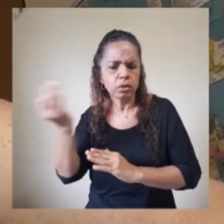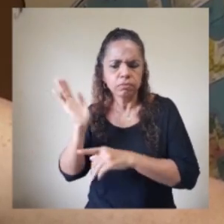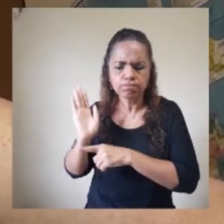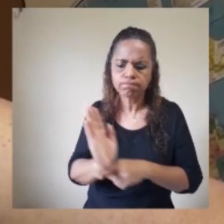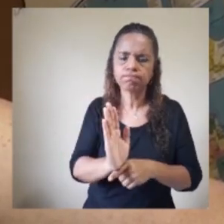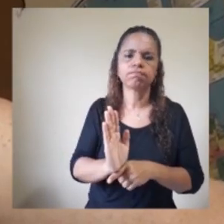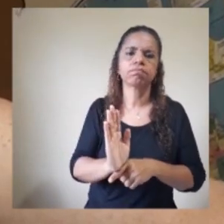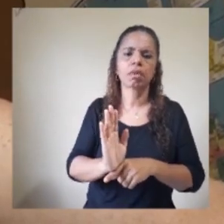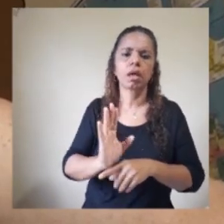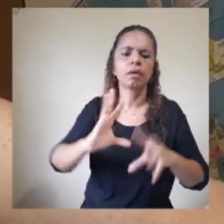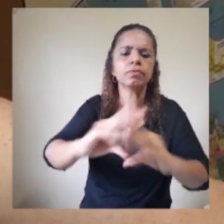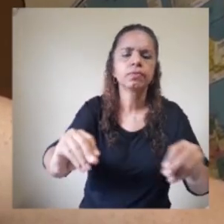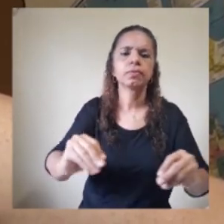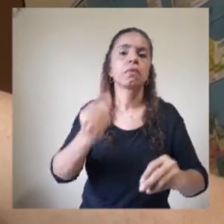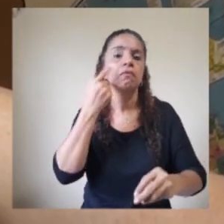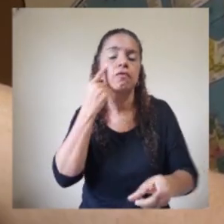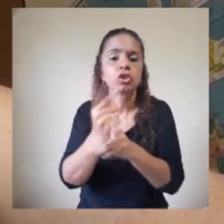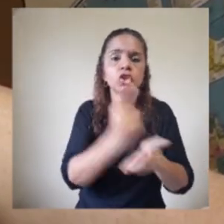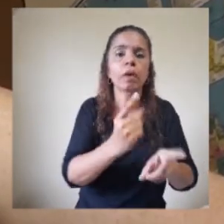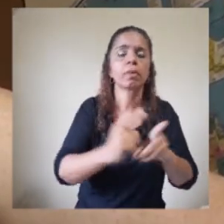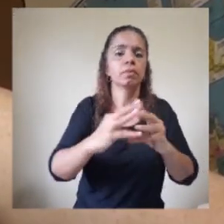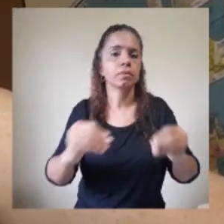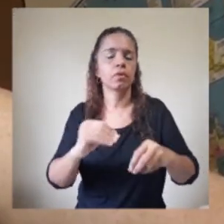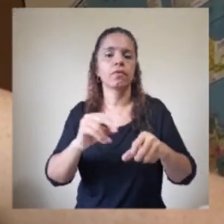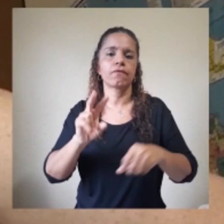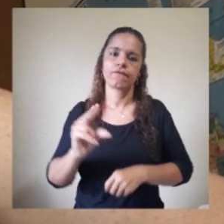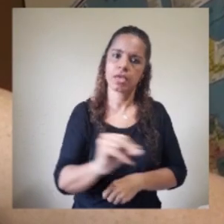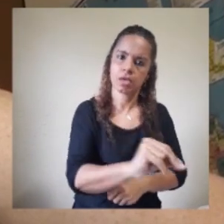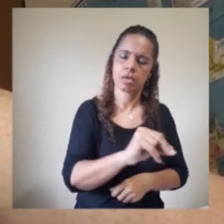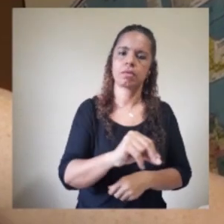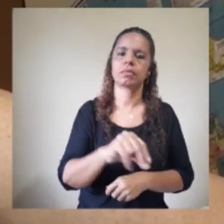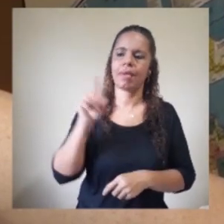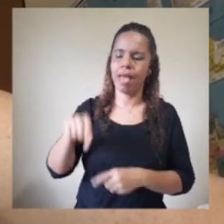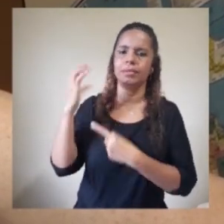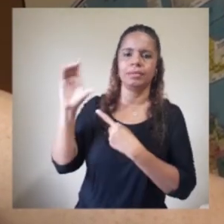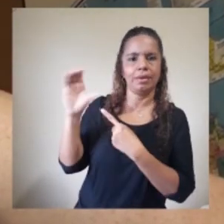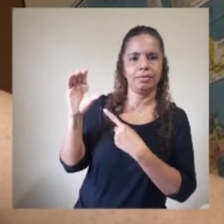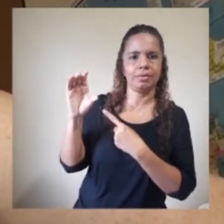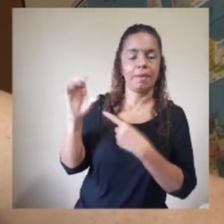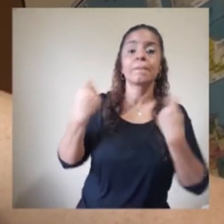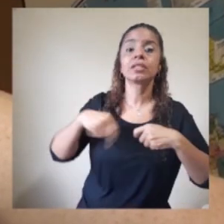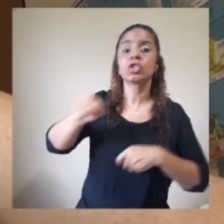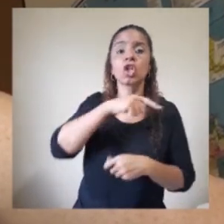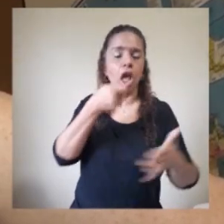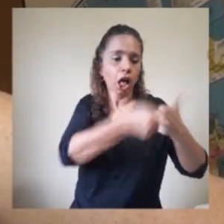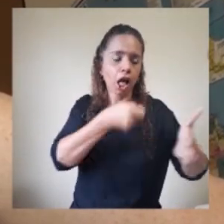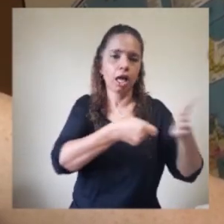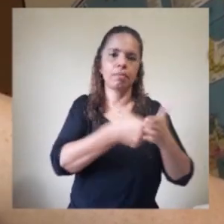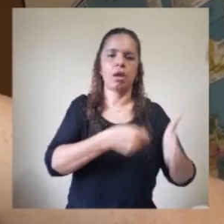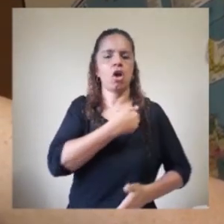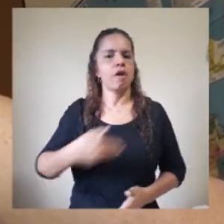disseminação do vírus, sendo que precisamos cobrar os administradores públicos mais